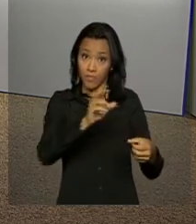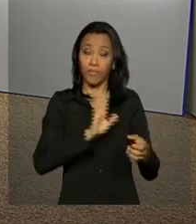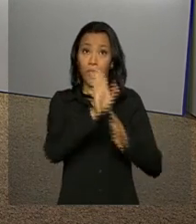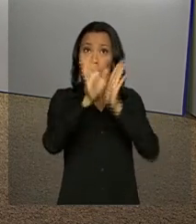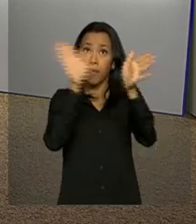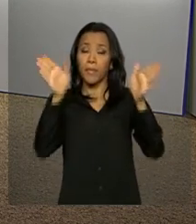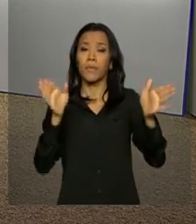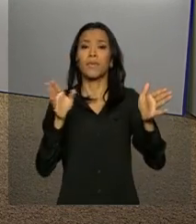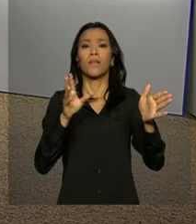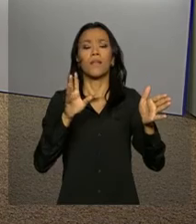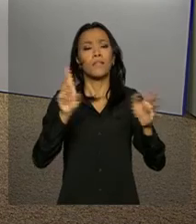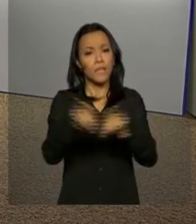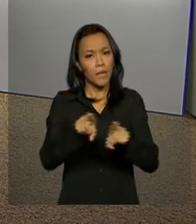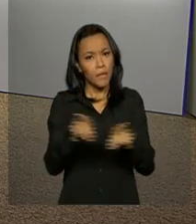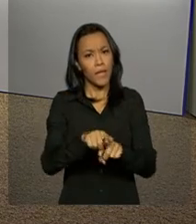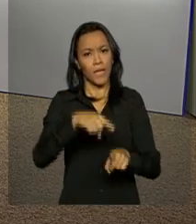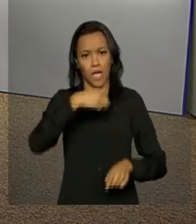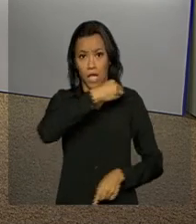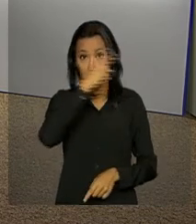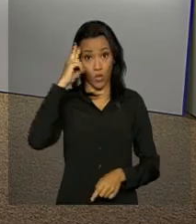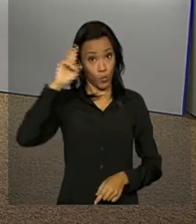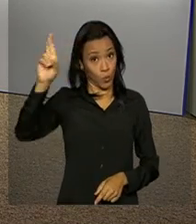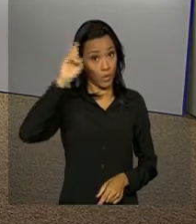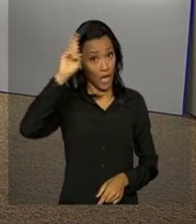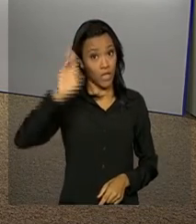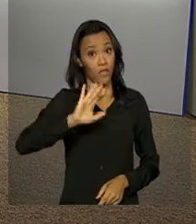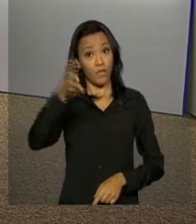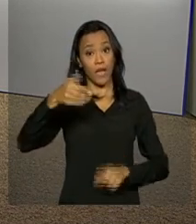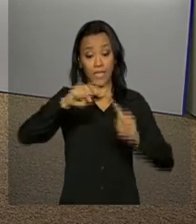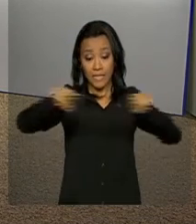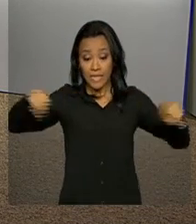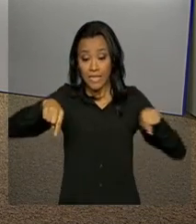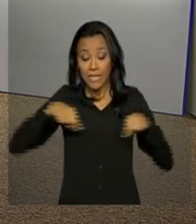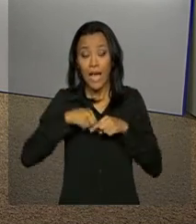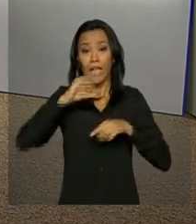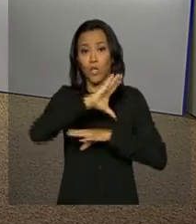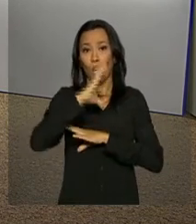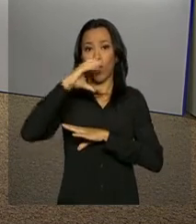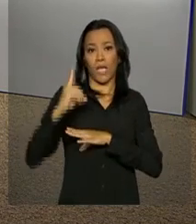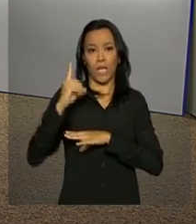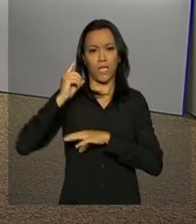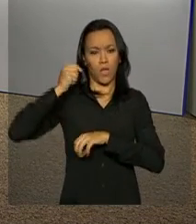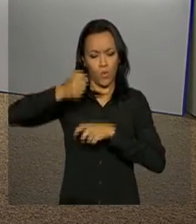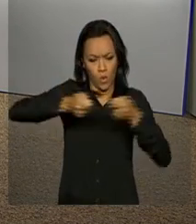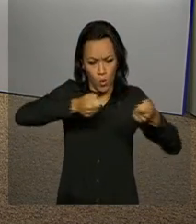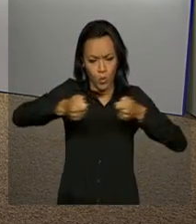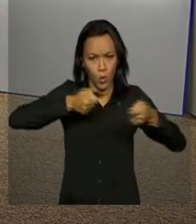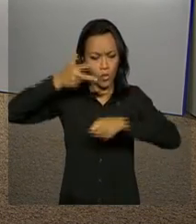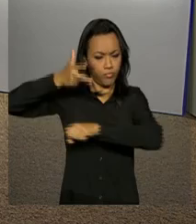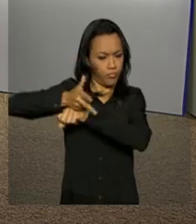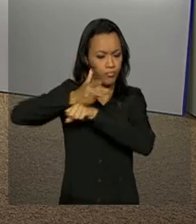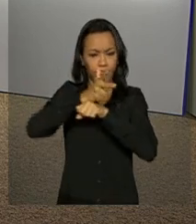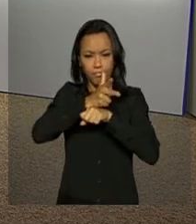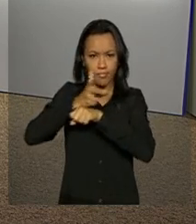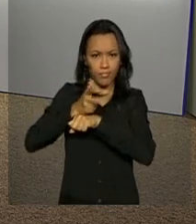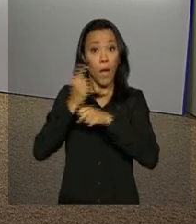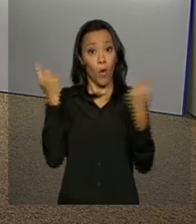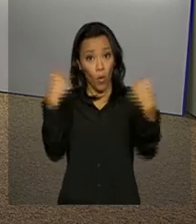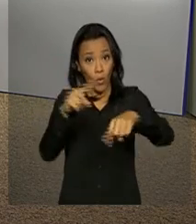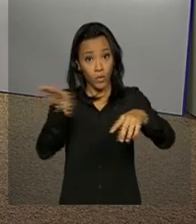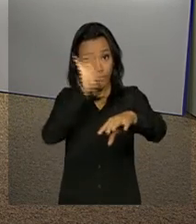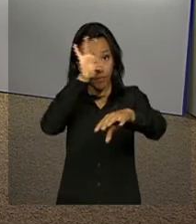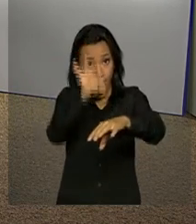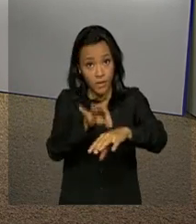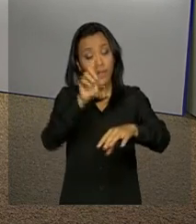mobilização. As autoridades vão passar pelas salas estaduais e municipais de coordenação e controle para o enfrentamento ao mosquito